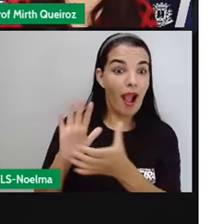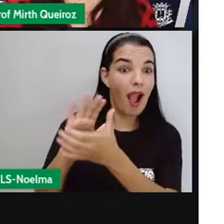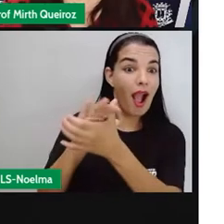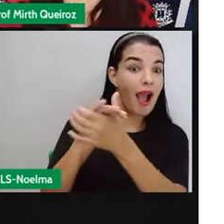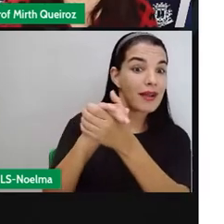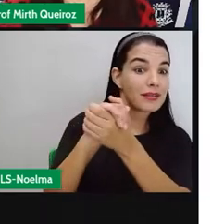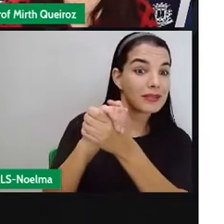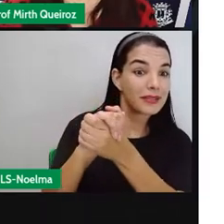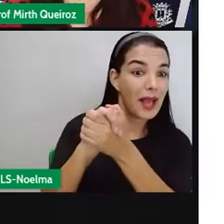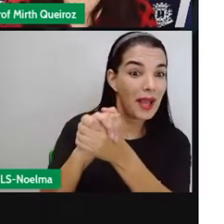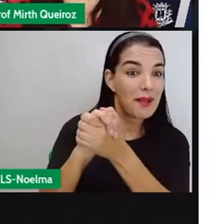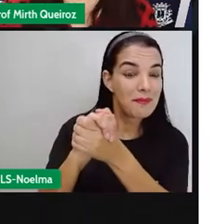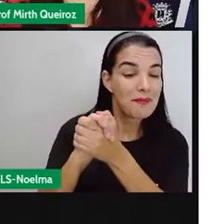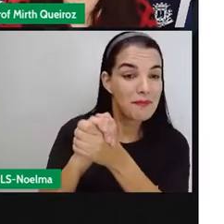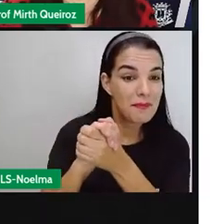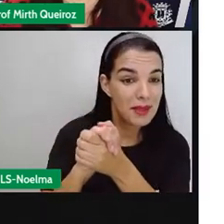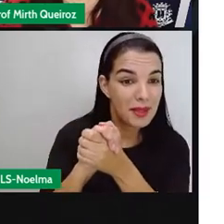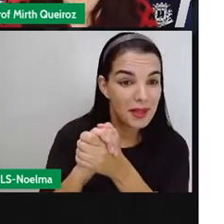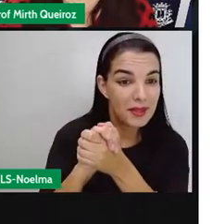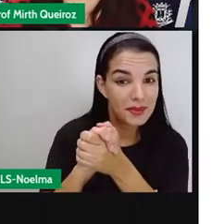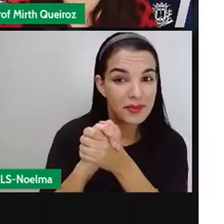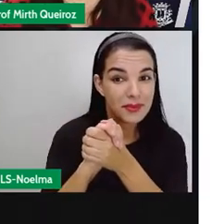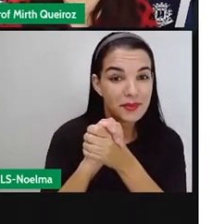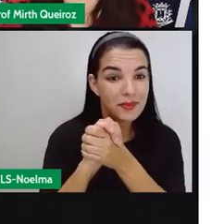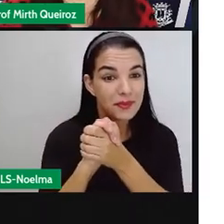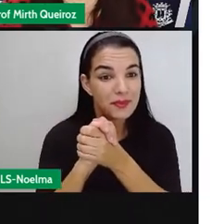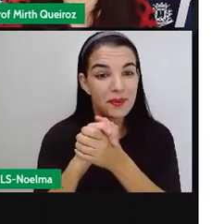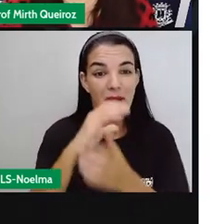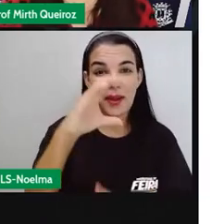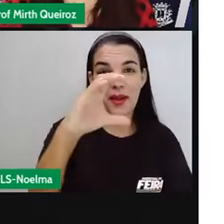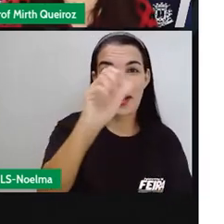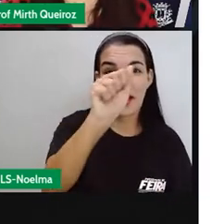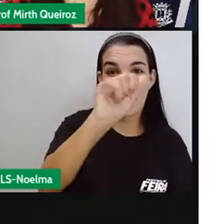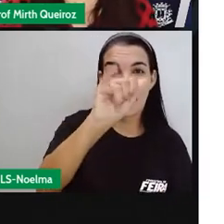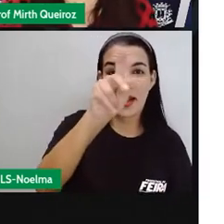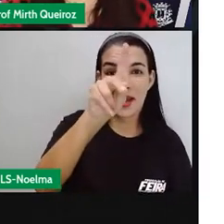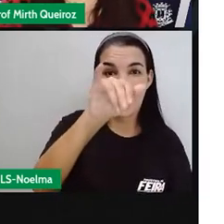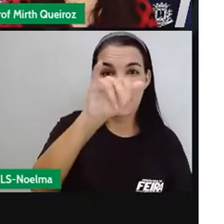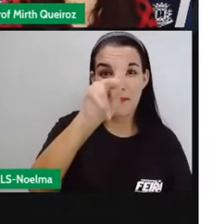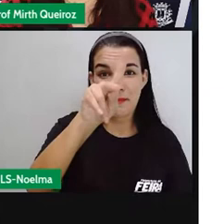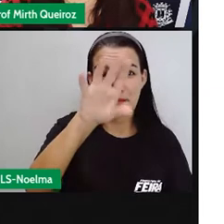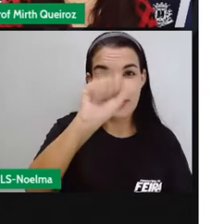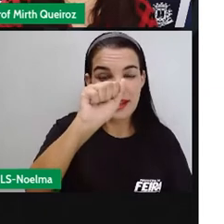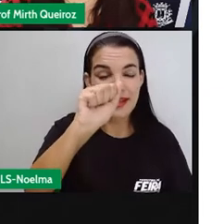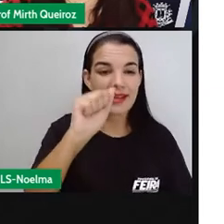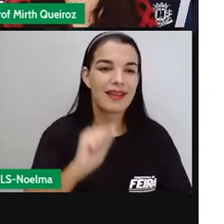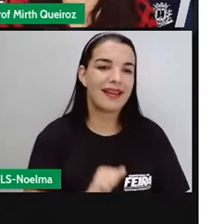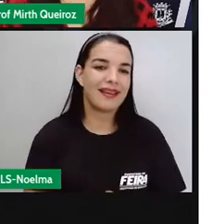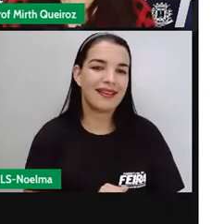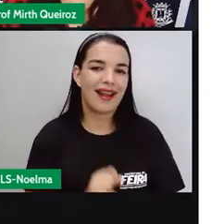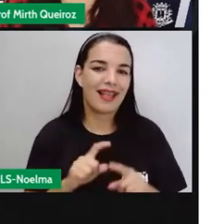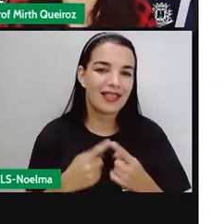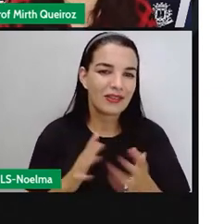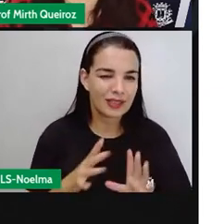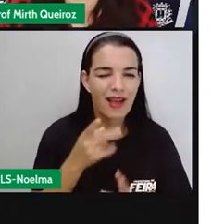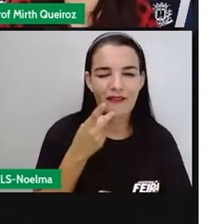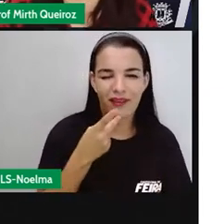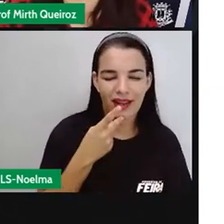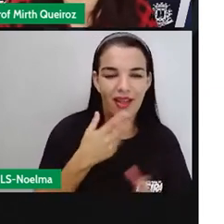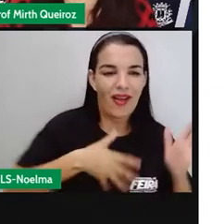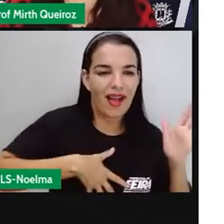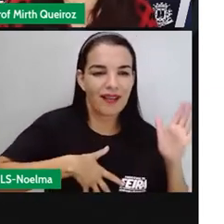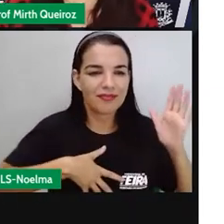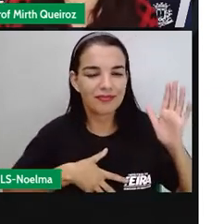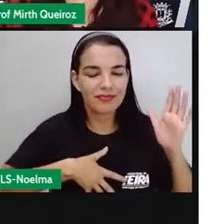Casamento matuto ou casamento caipira. A Pró já falou sobre isso, é um casamento na